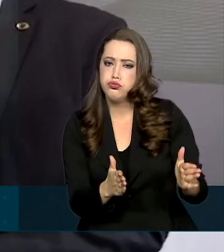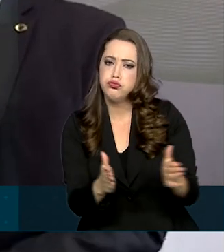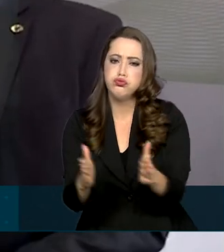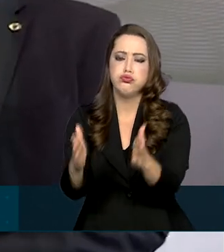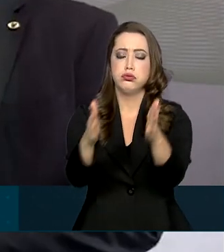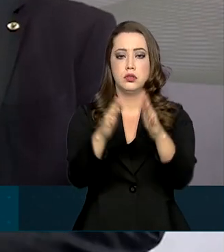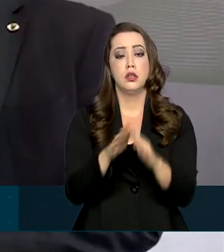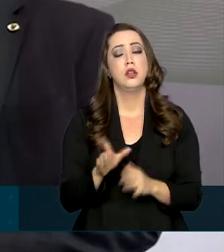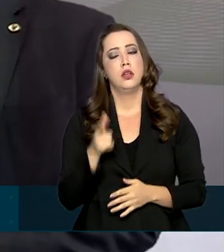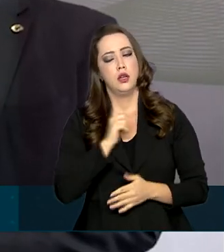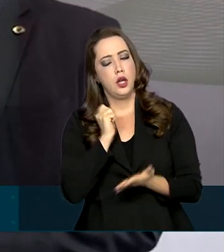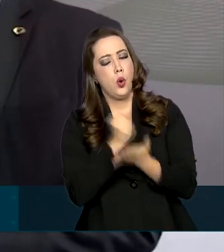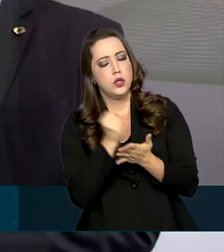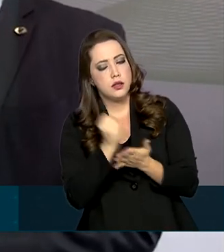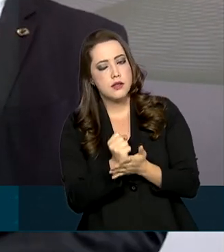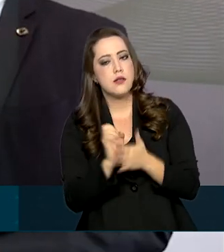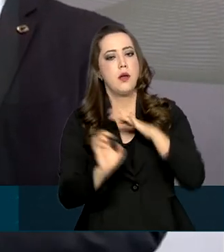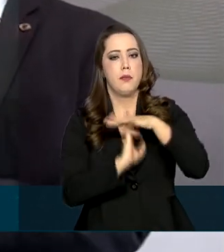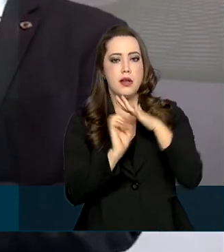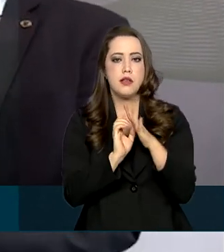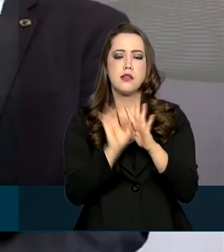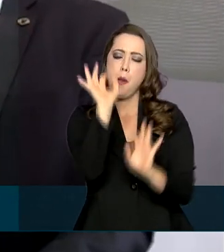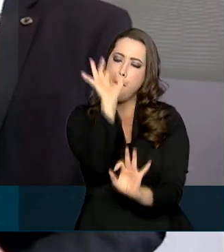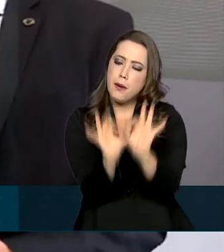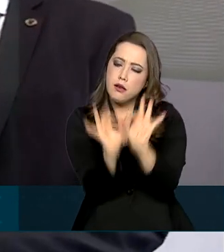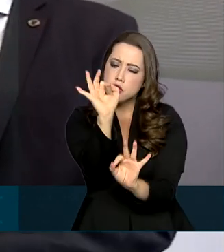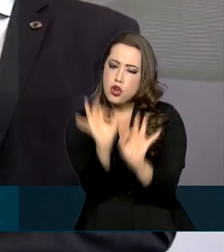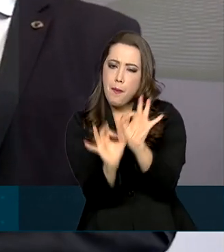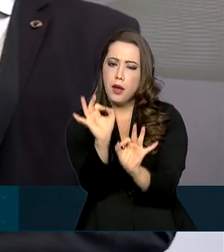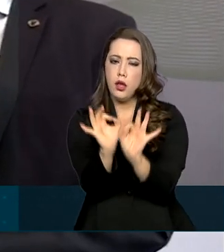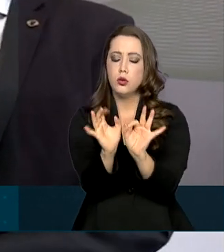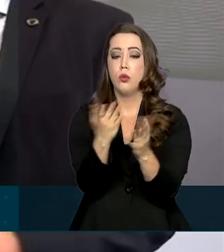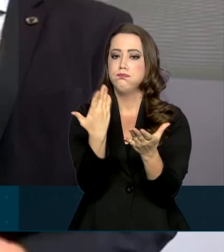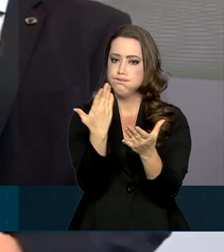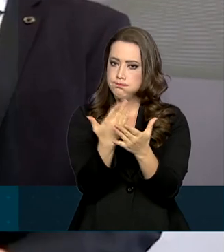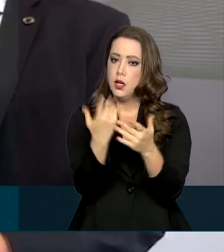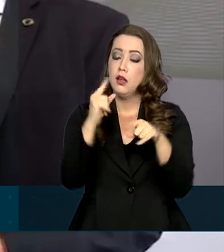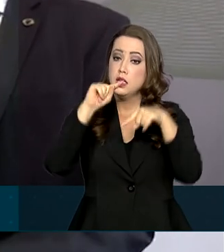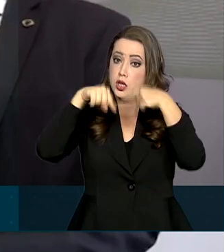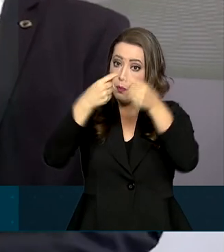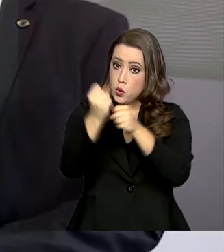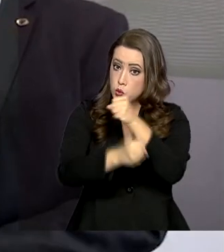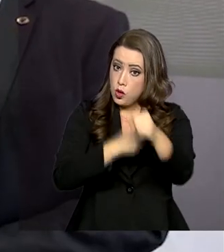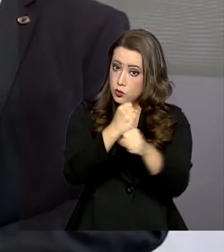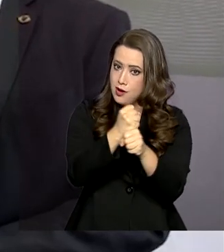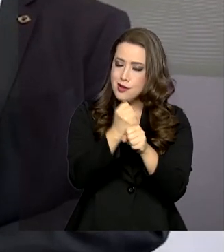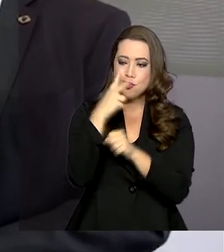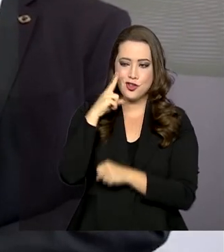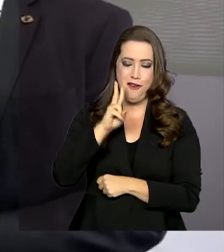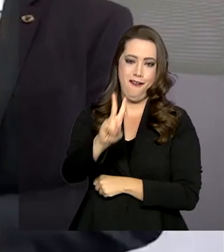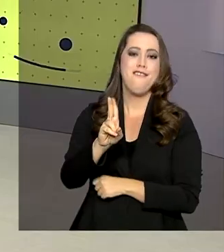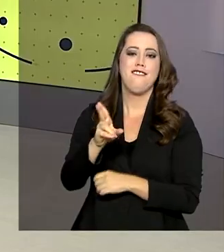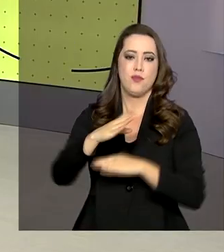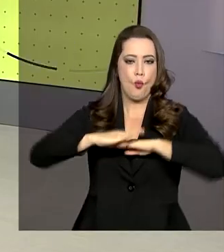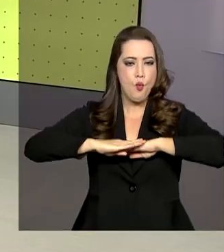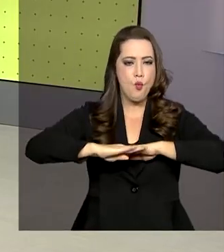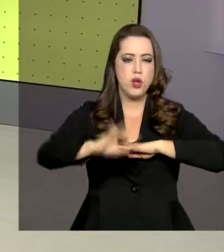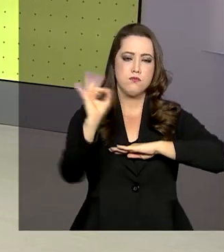de desenvolvimento de projeto executivo e aí a gente começa os trabalhos. Ano que vem a vai estar vendo asfalto na 319.